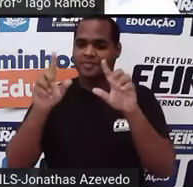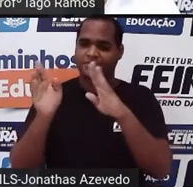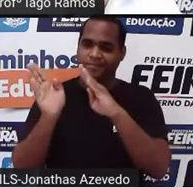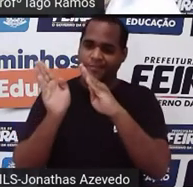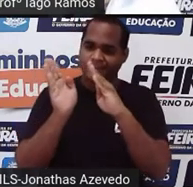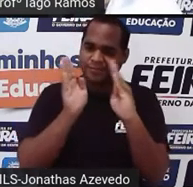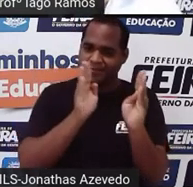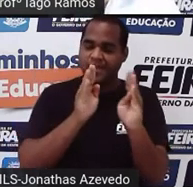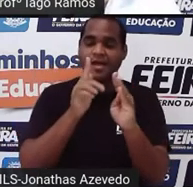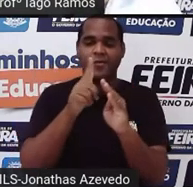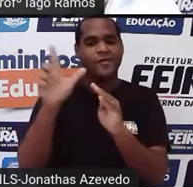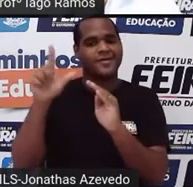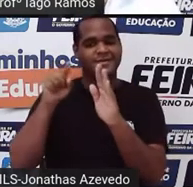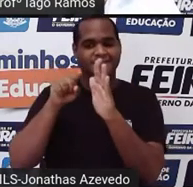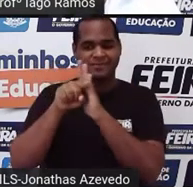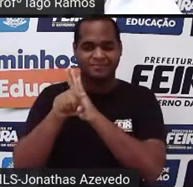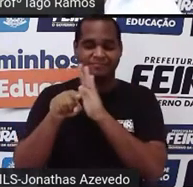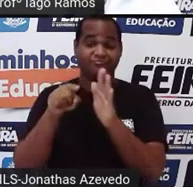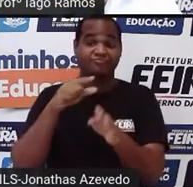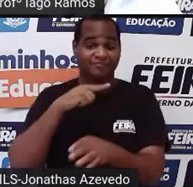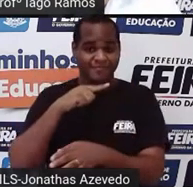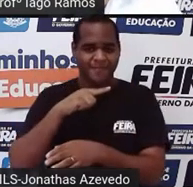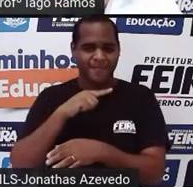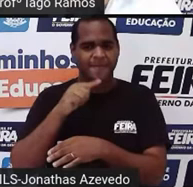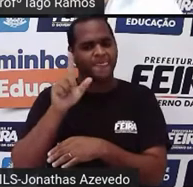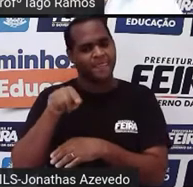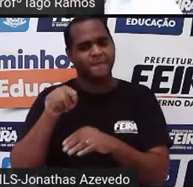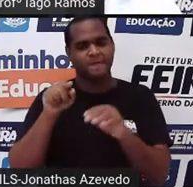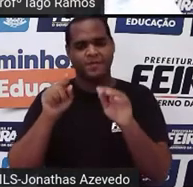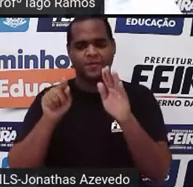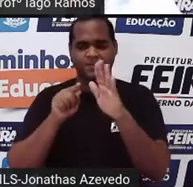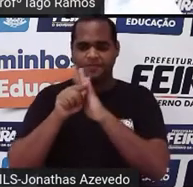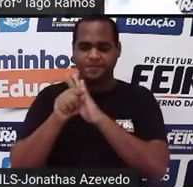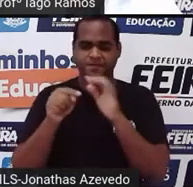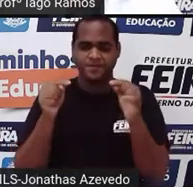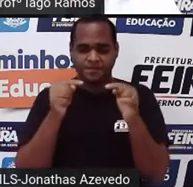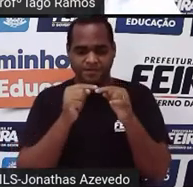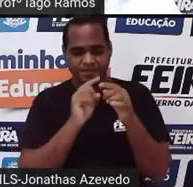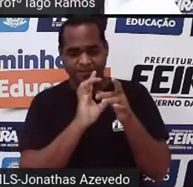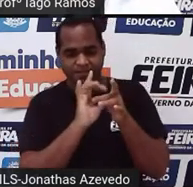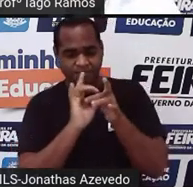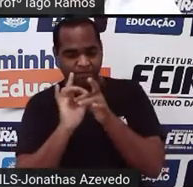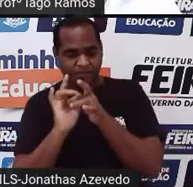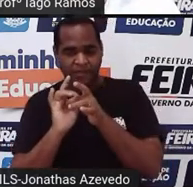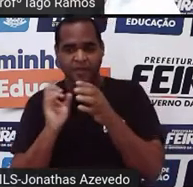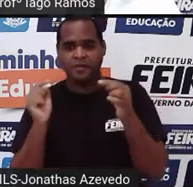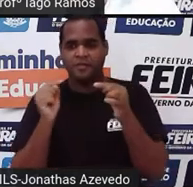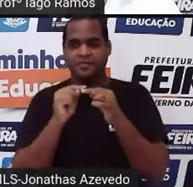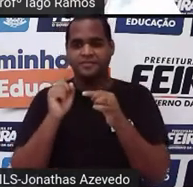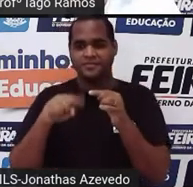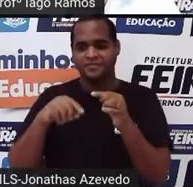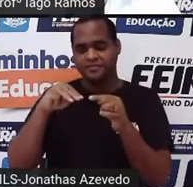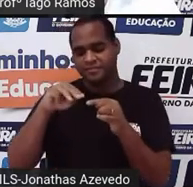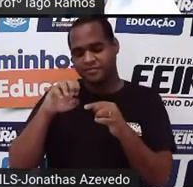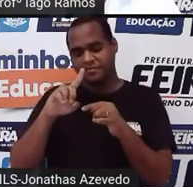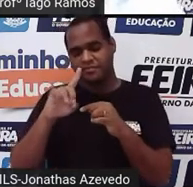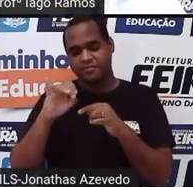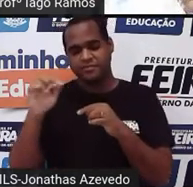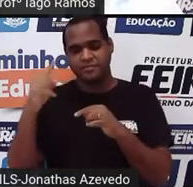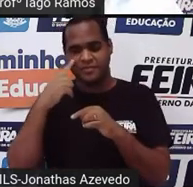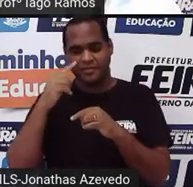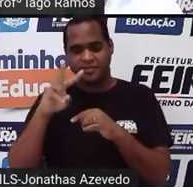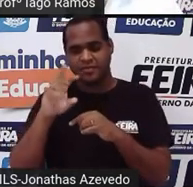através de uma pergunta, tá? E essa pergunta tem a ver com essa medida chamada volume